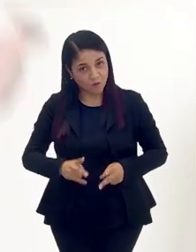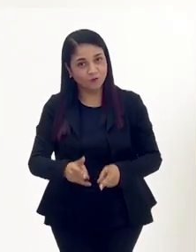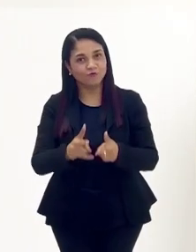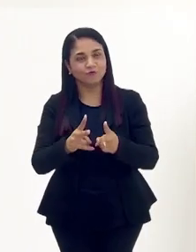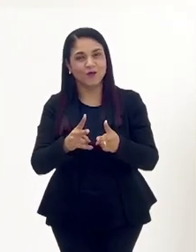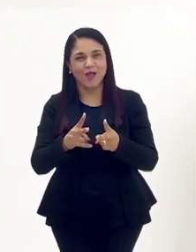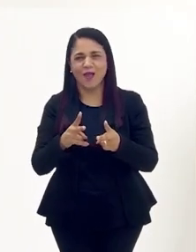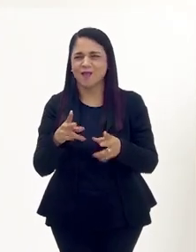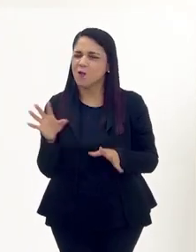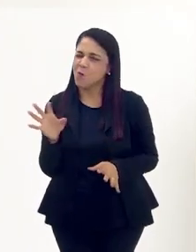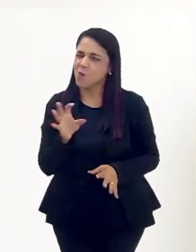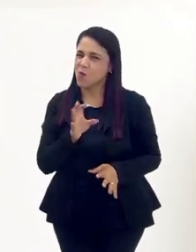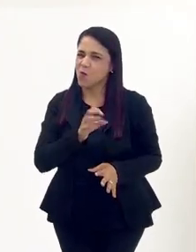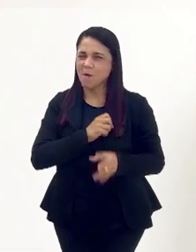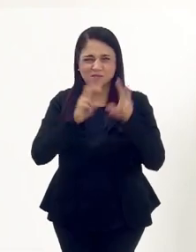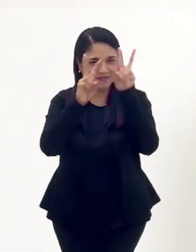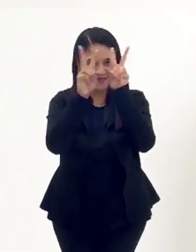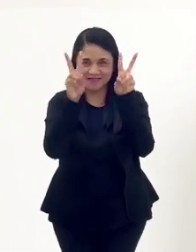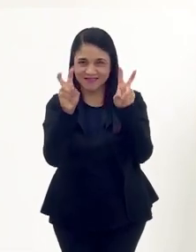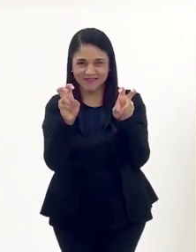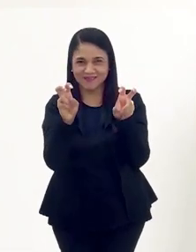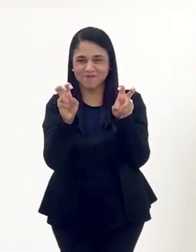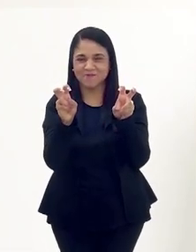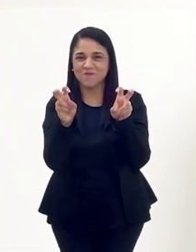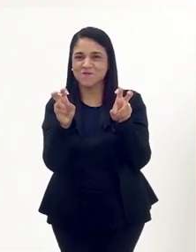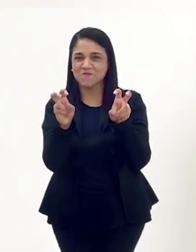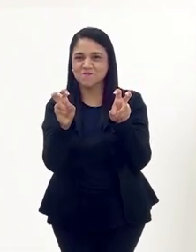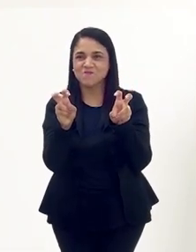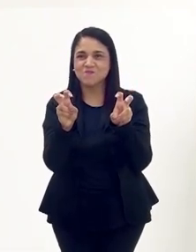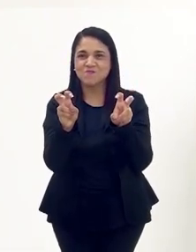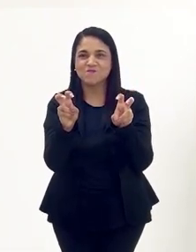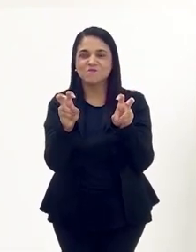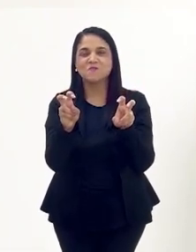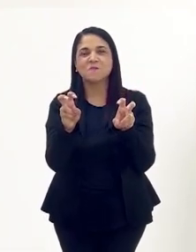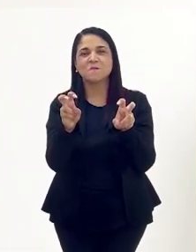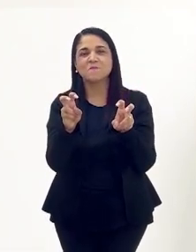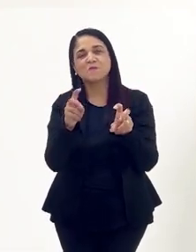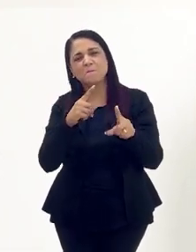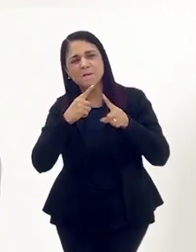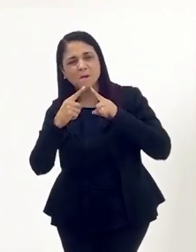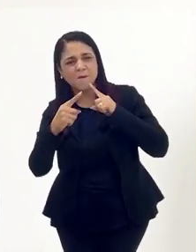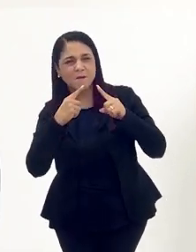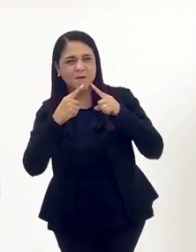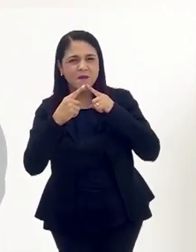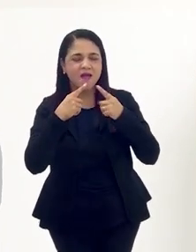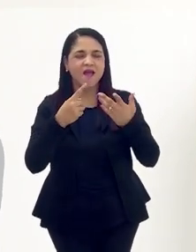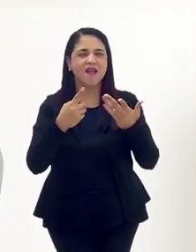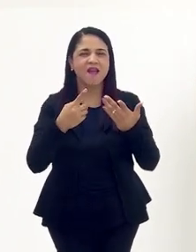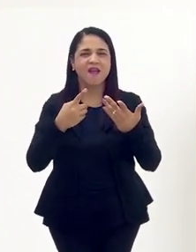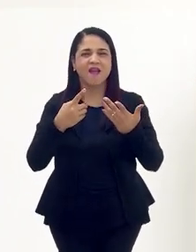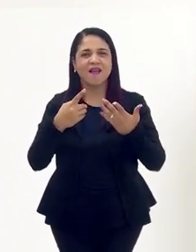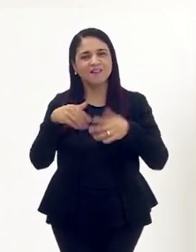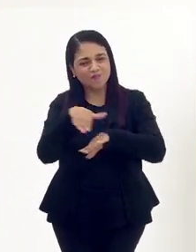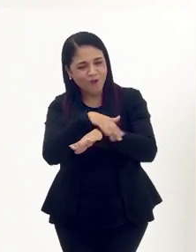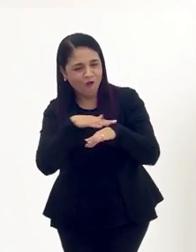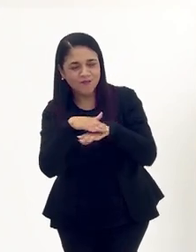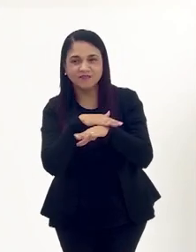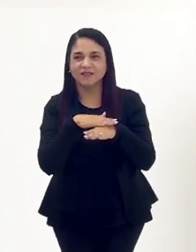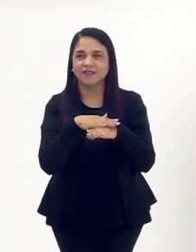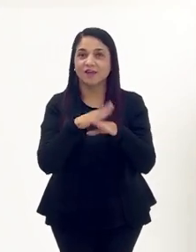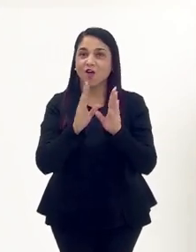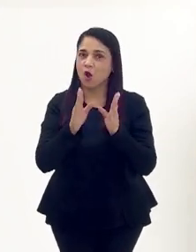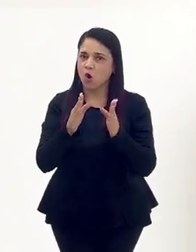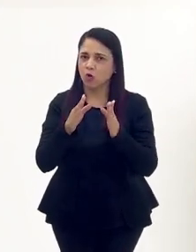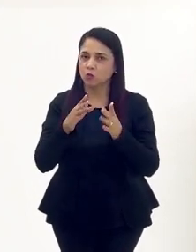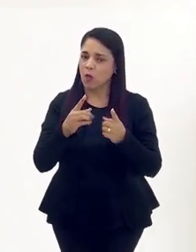Mas nós vamos continuar. Adoro esses temas assim, que a gente pode mexer. E